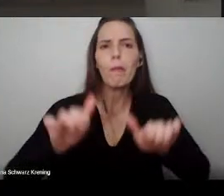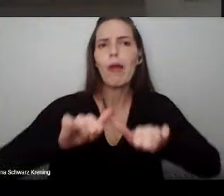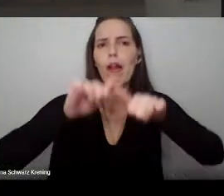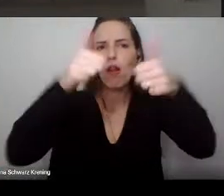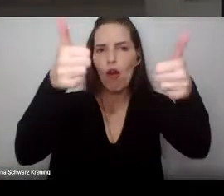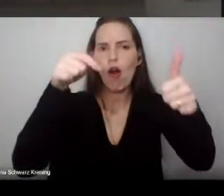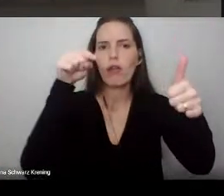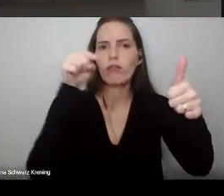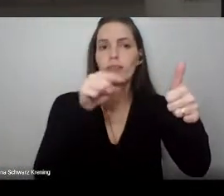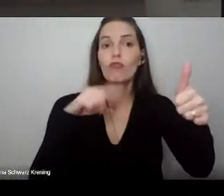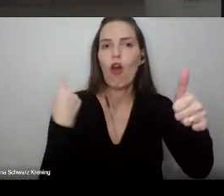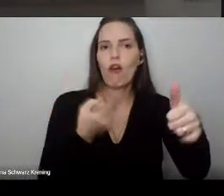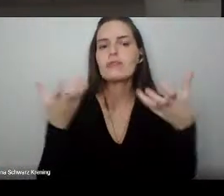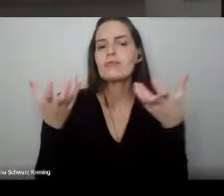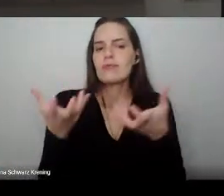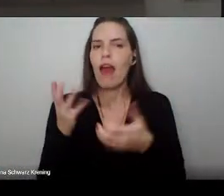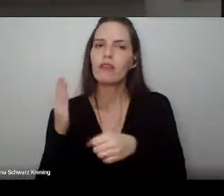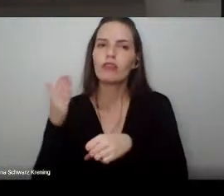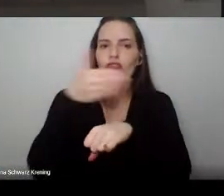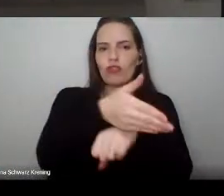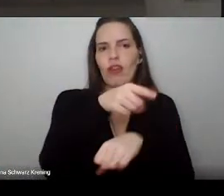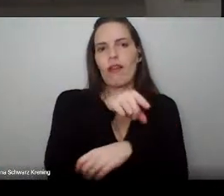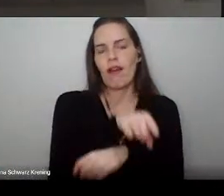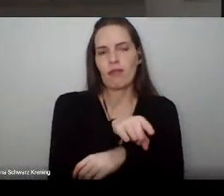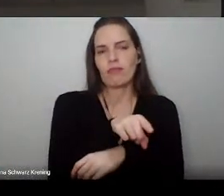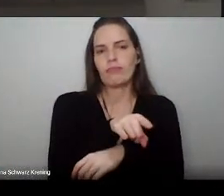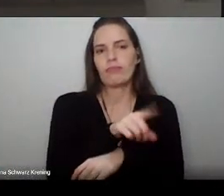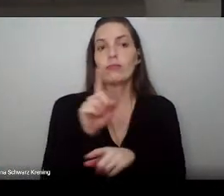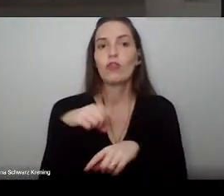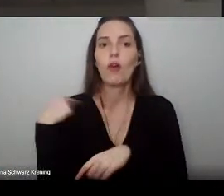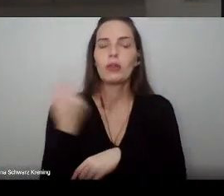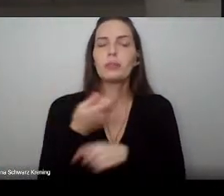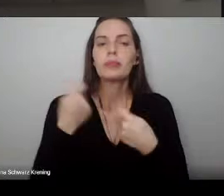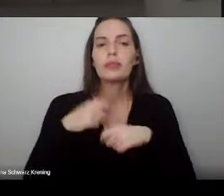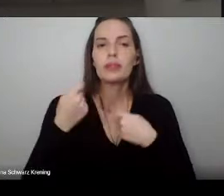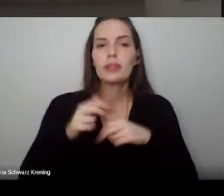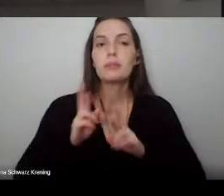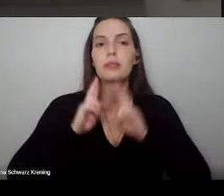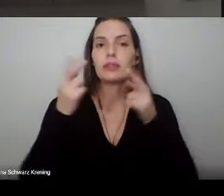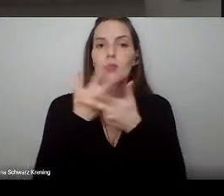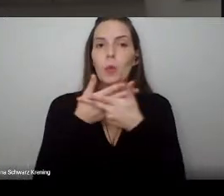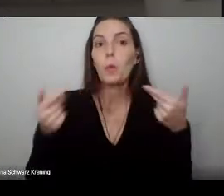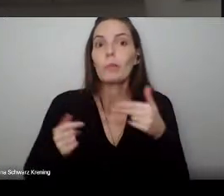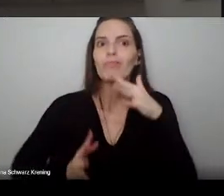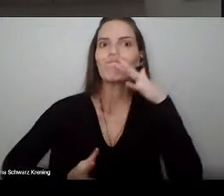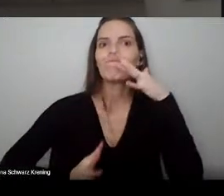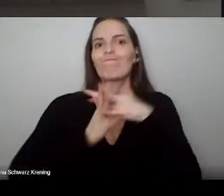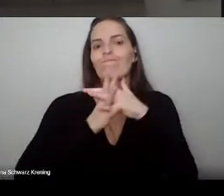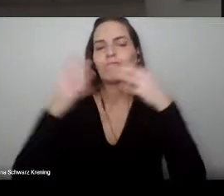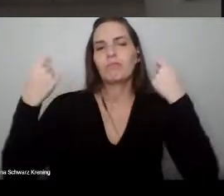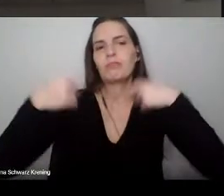determinado, supere as expectativas. Isso pode ser feito, isso pode ser feito. Muito obrigado.